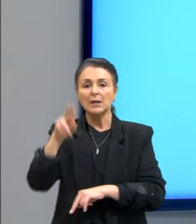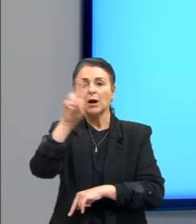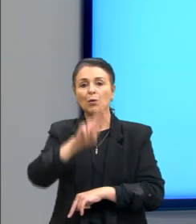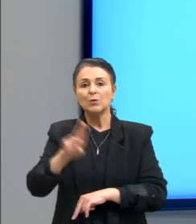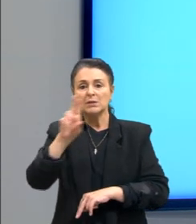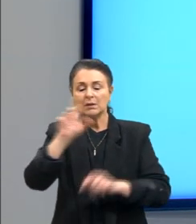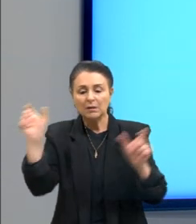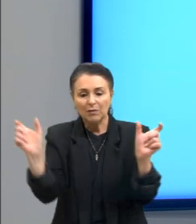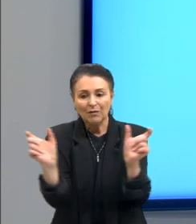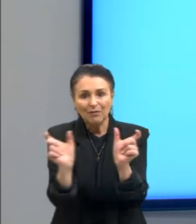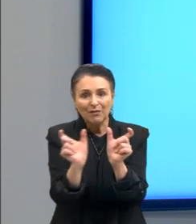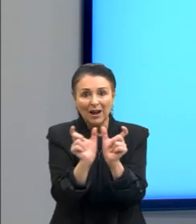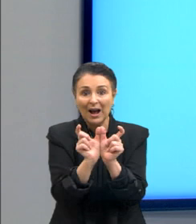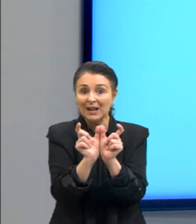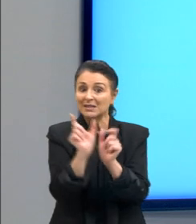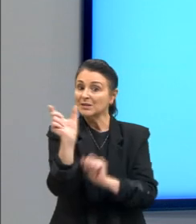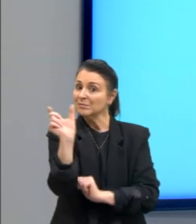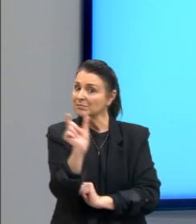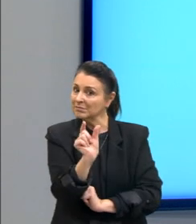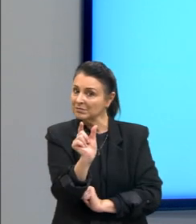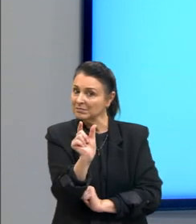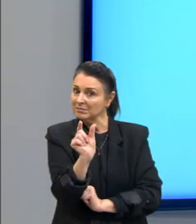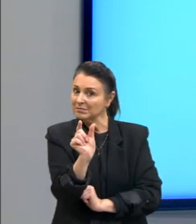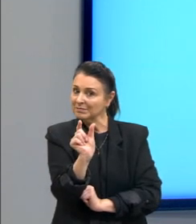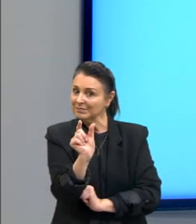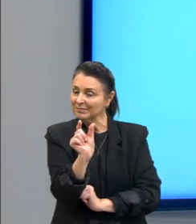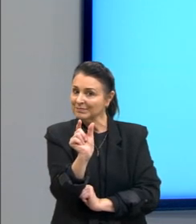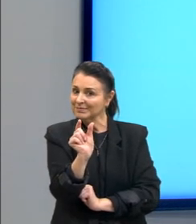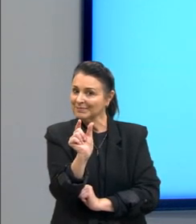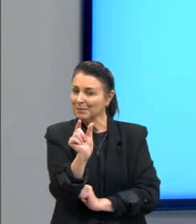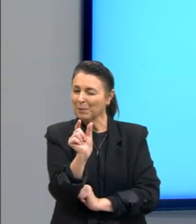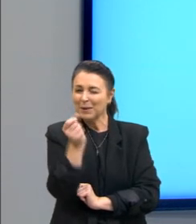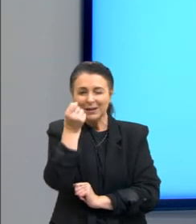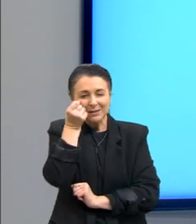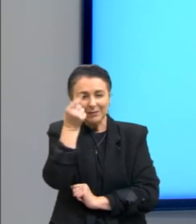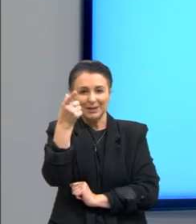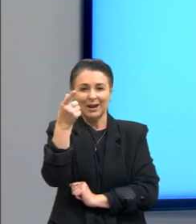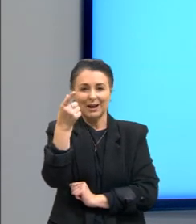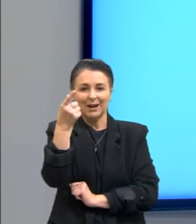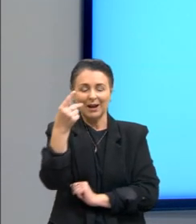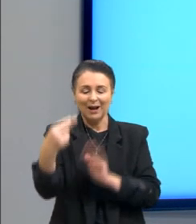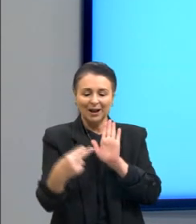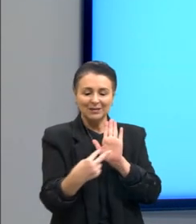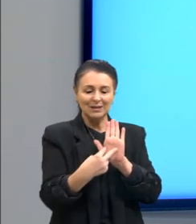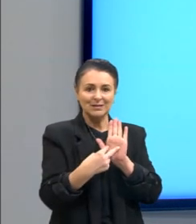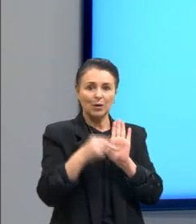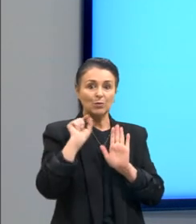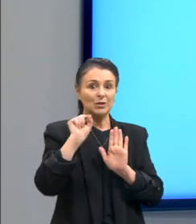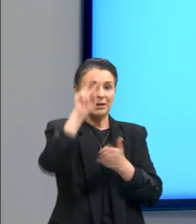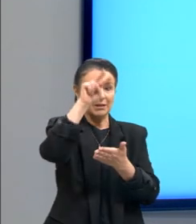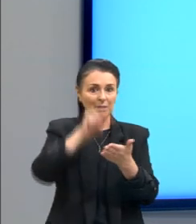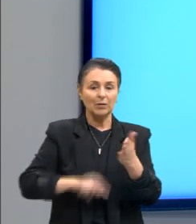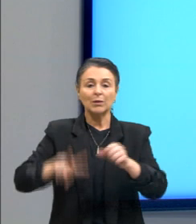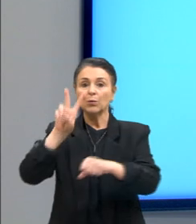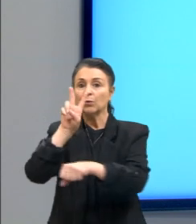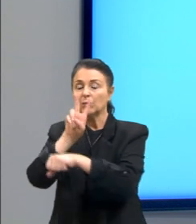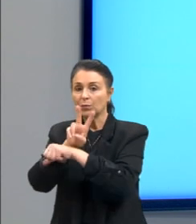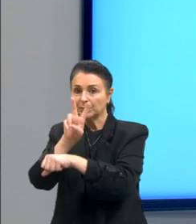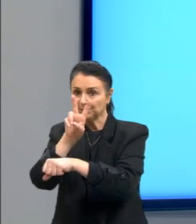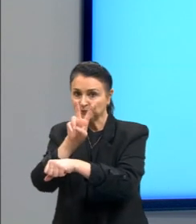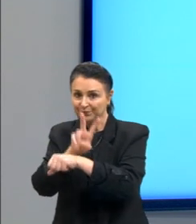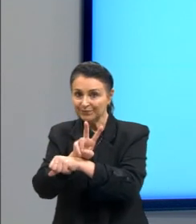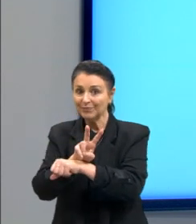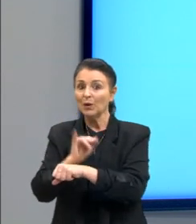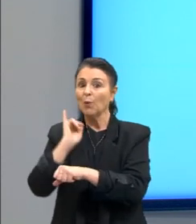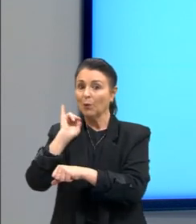curtas e nominais que despertarão a atenção do leitor então cuidado com esse com essa